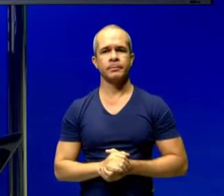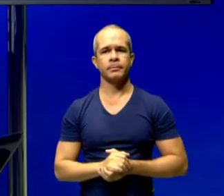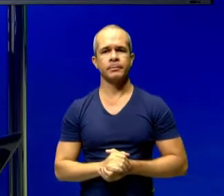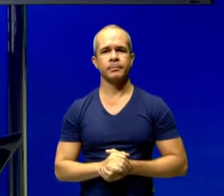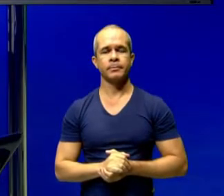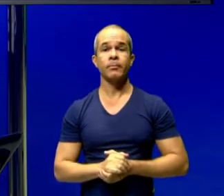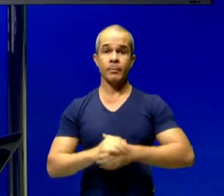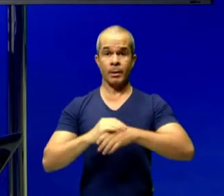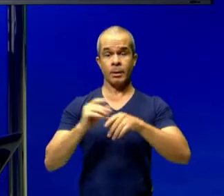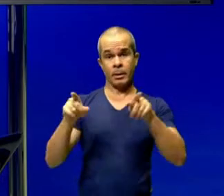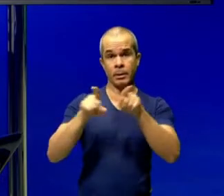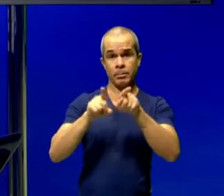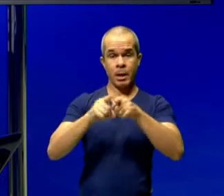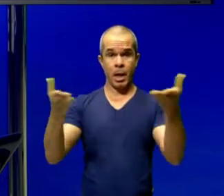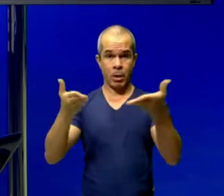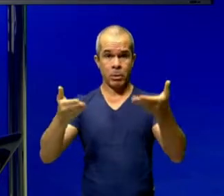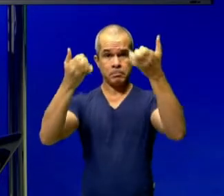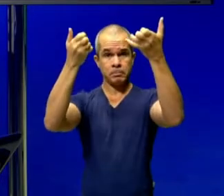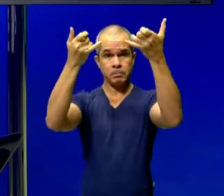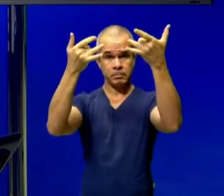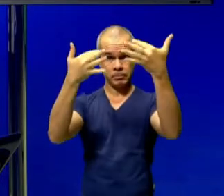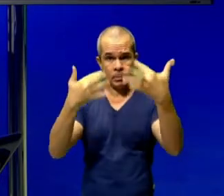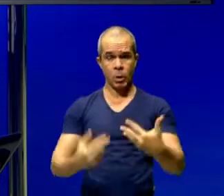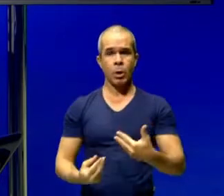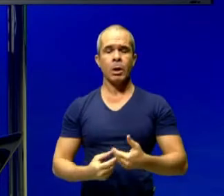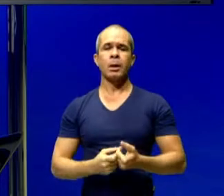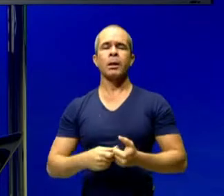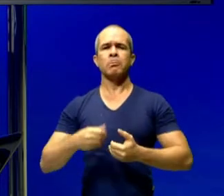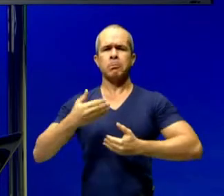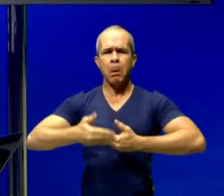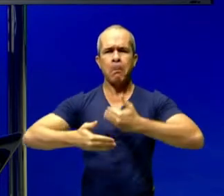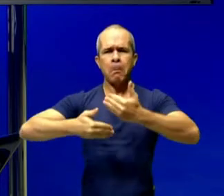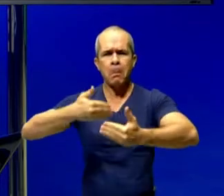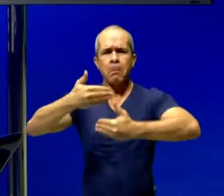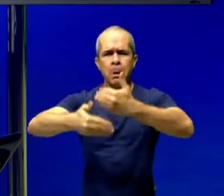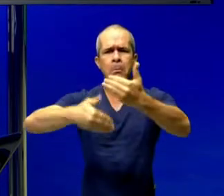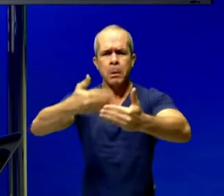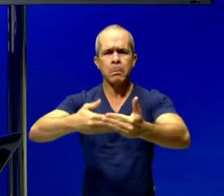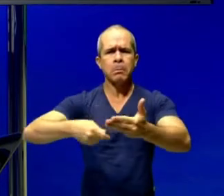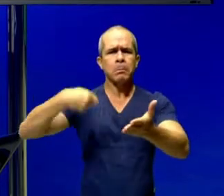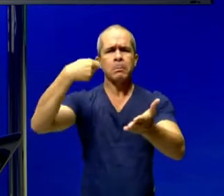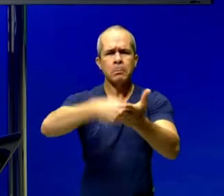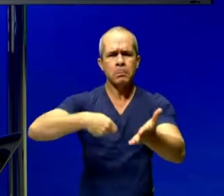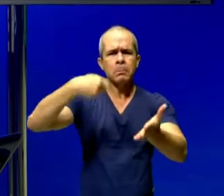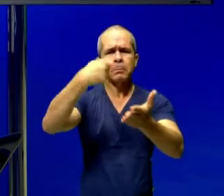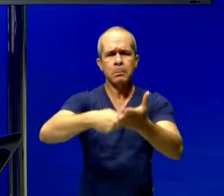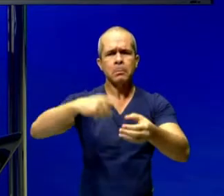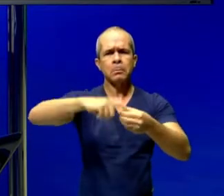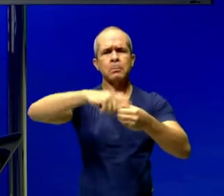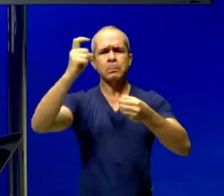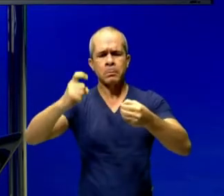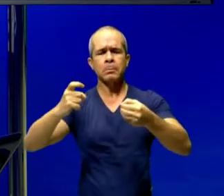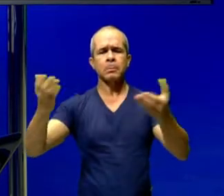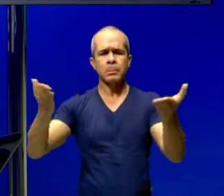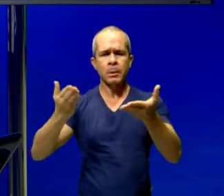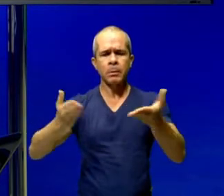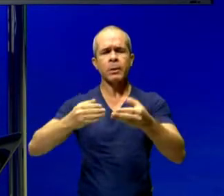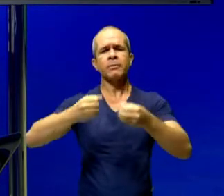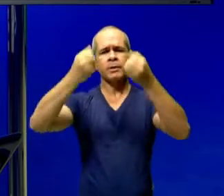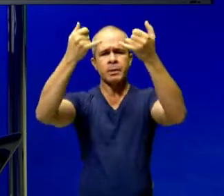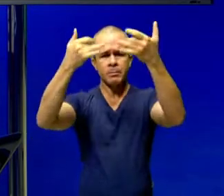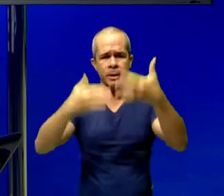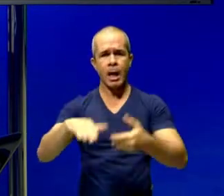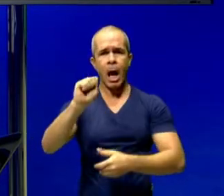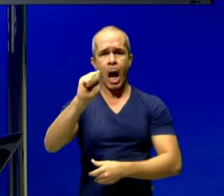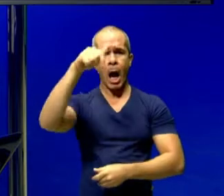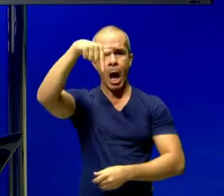Eu separei agora dois processos de luta pela independência. O primeiro é Angola, o segundo é Moçambique. Eu considero